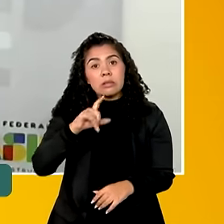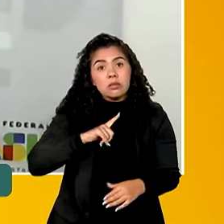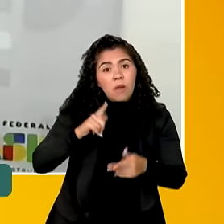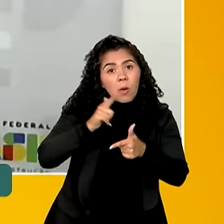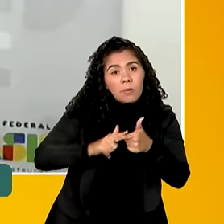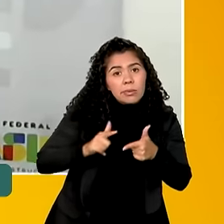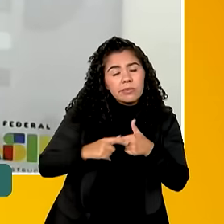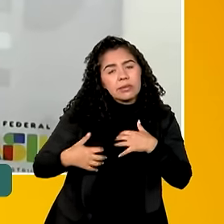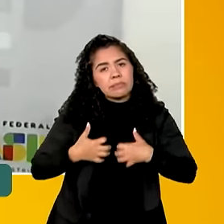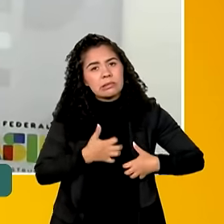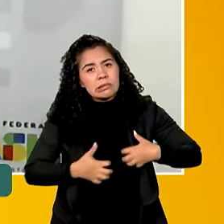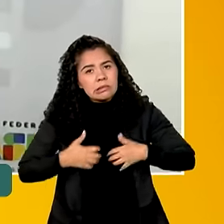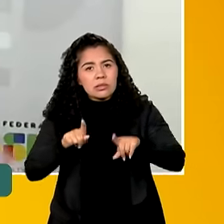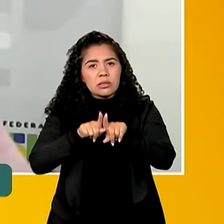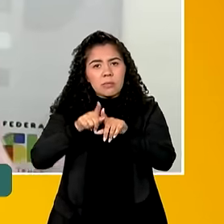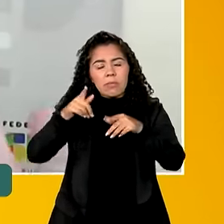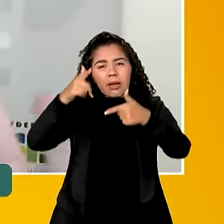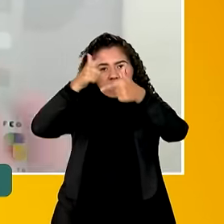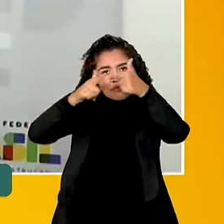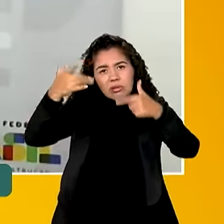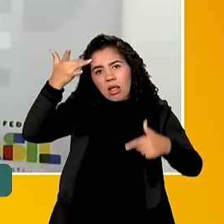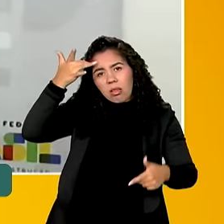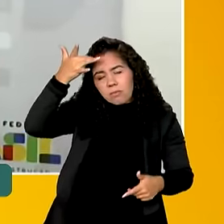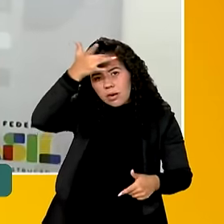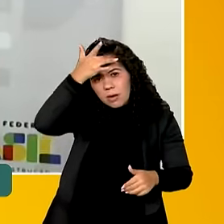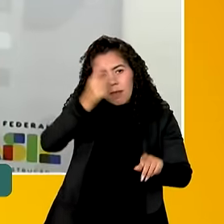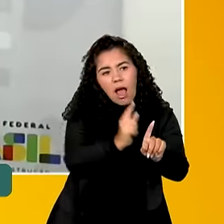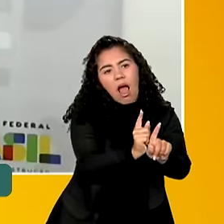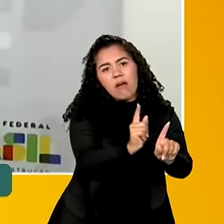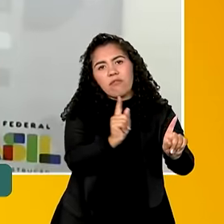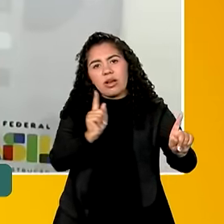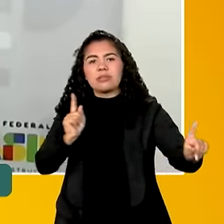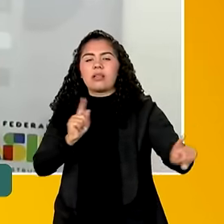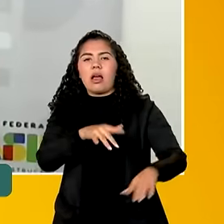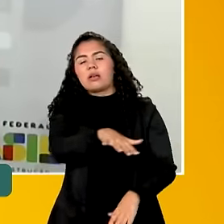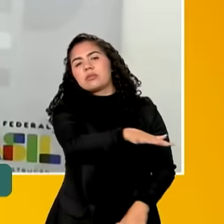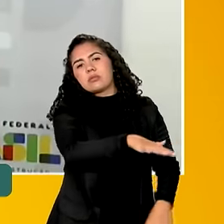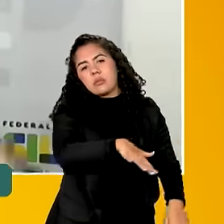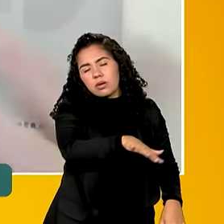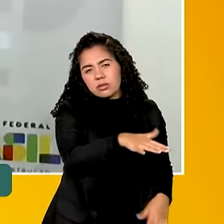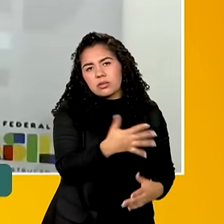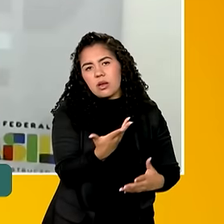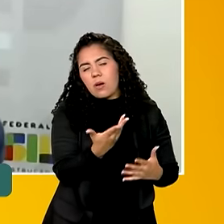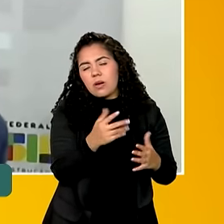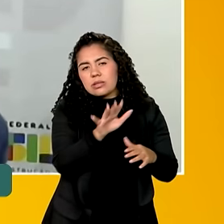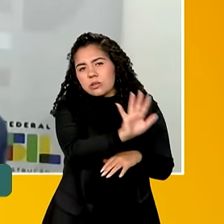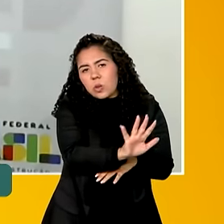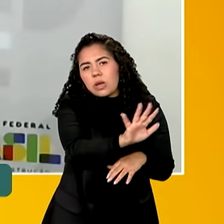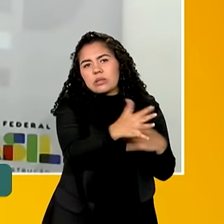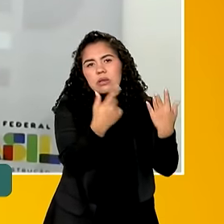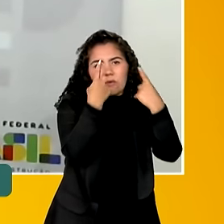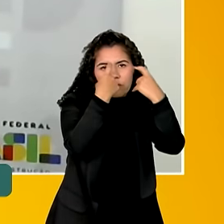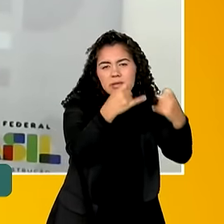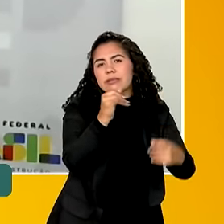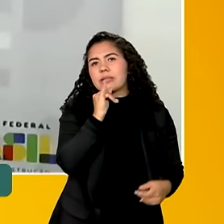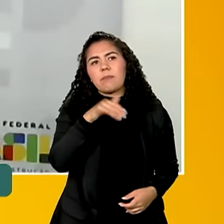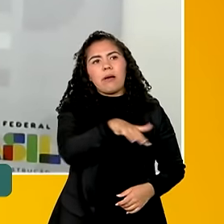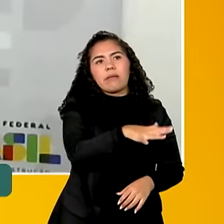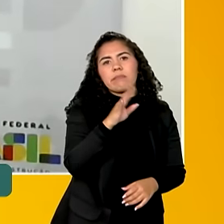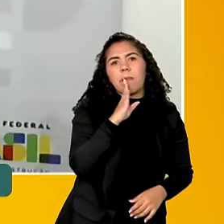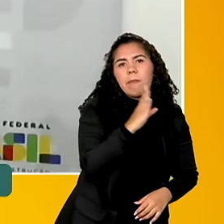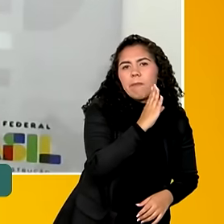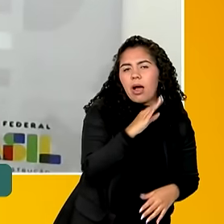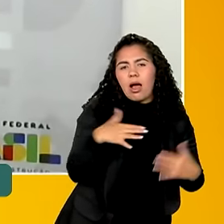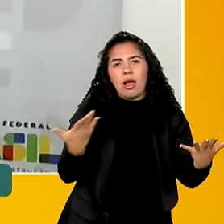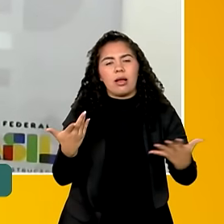algum sofrimento mental também para se afastar dessas situações de violência, né? Sejam nos bares, seja na rua,